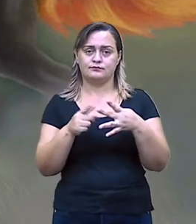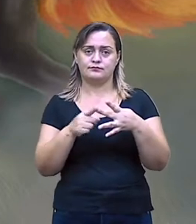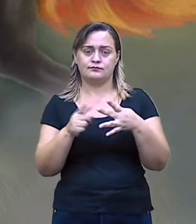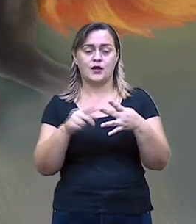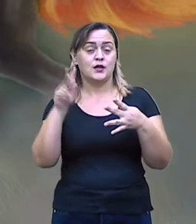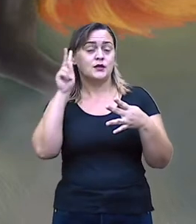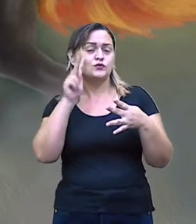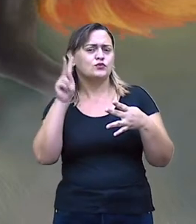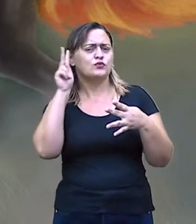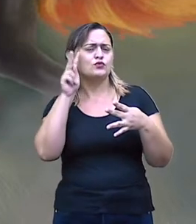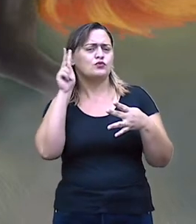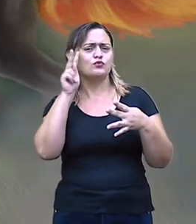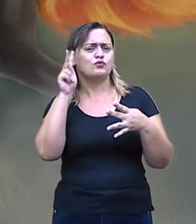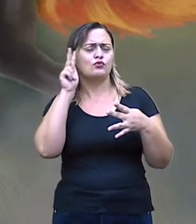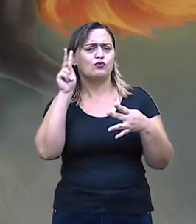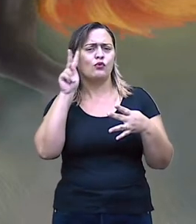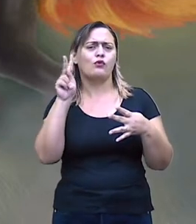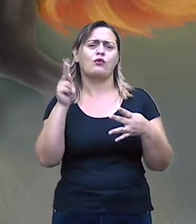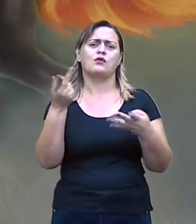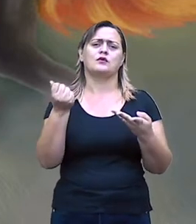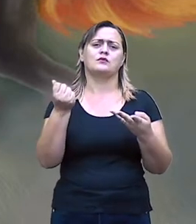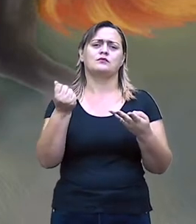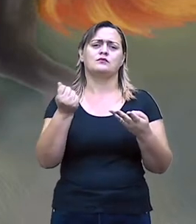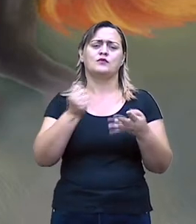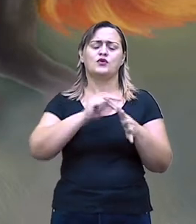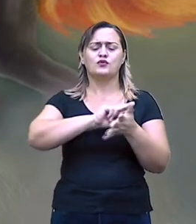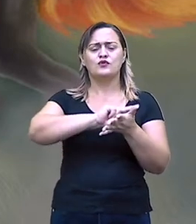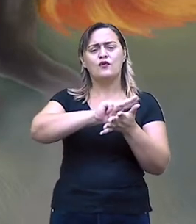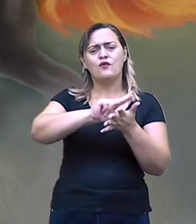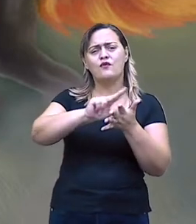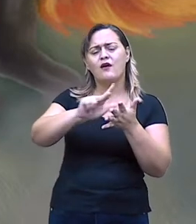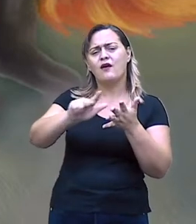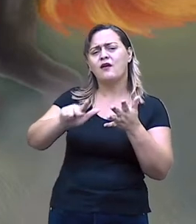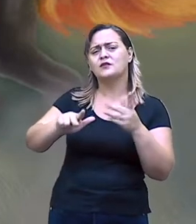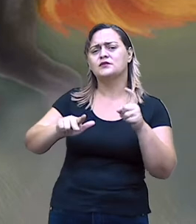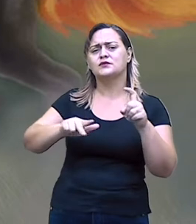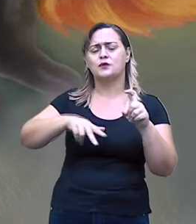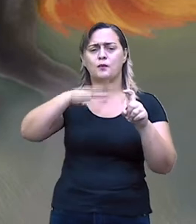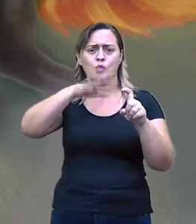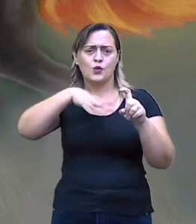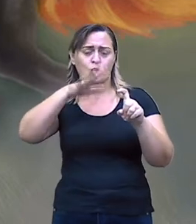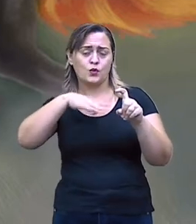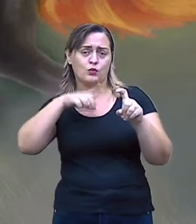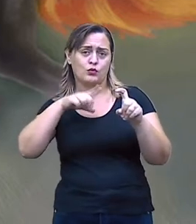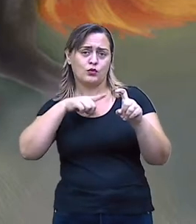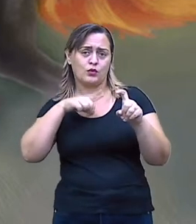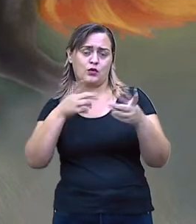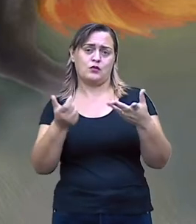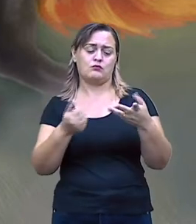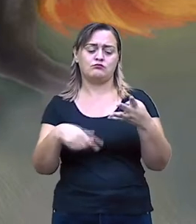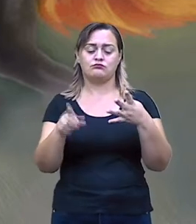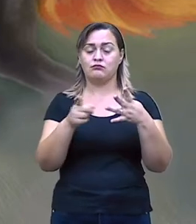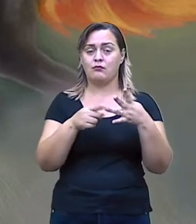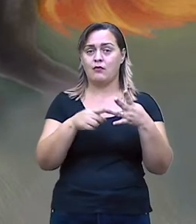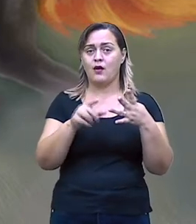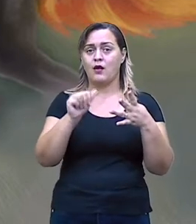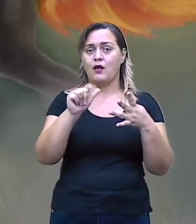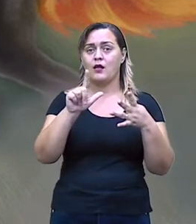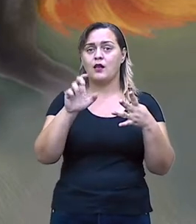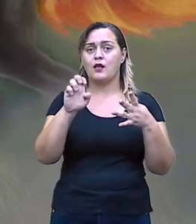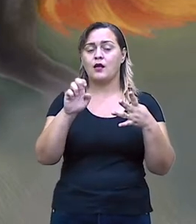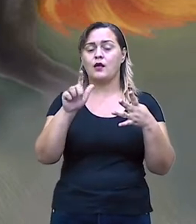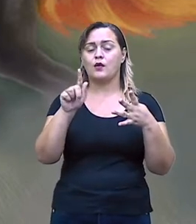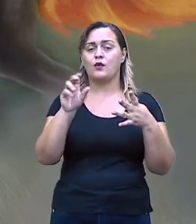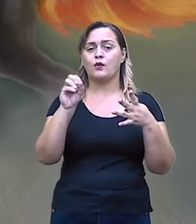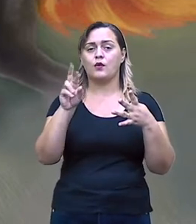com origem a partir das diferentes mitologias que existem. E alegórica, onde diz que todos os mitos são